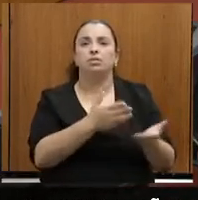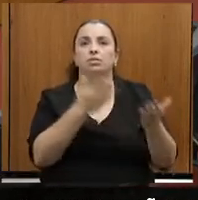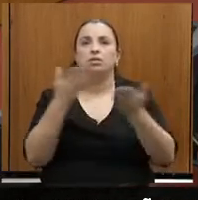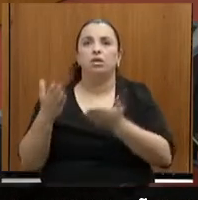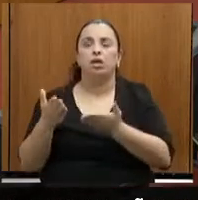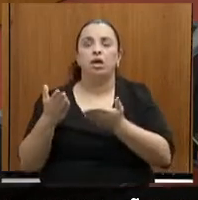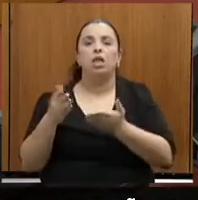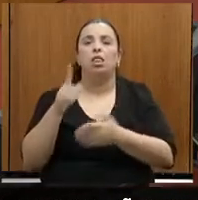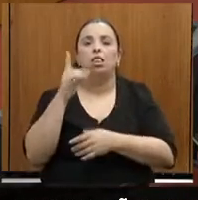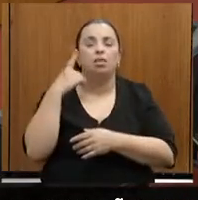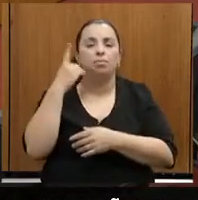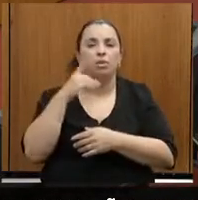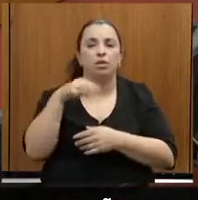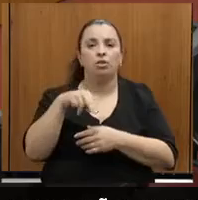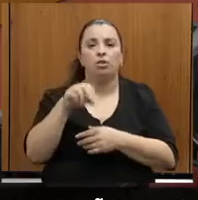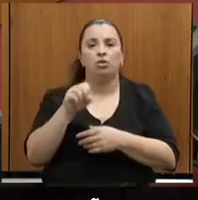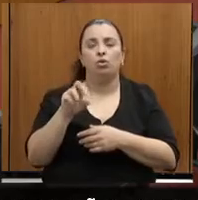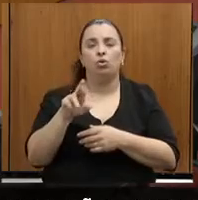Noraldinho do Júnior.